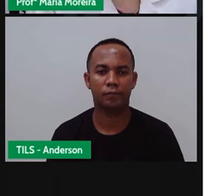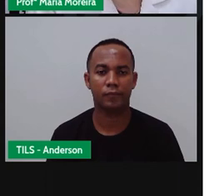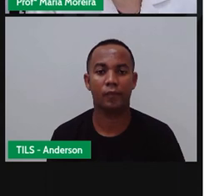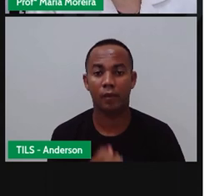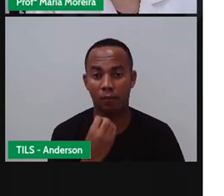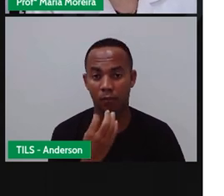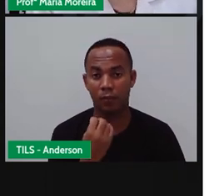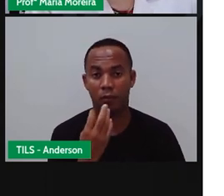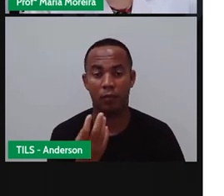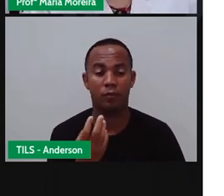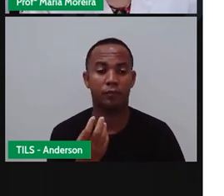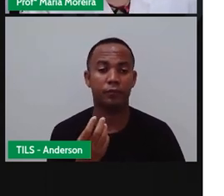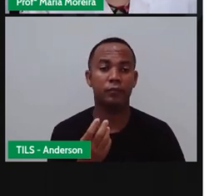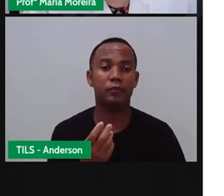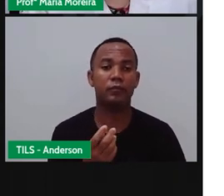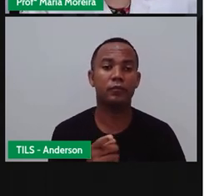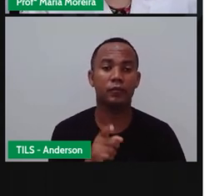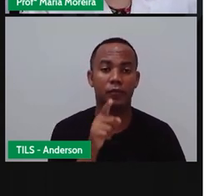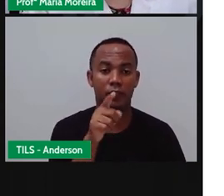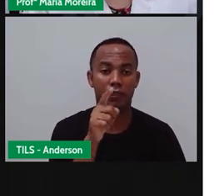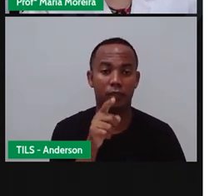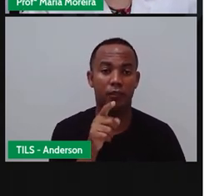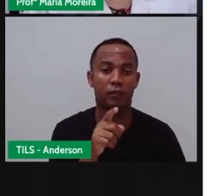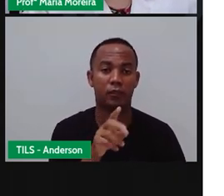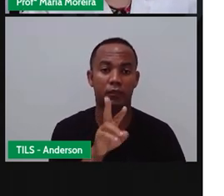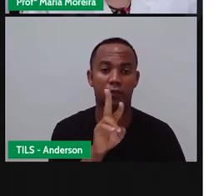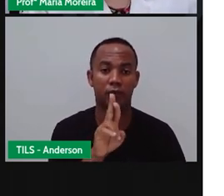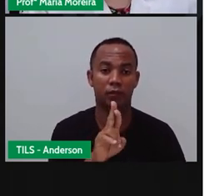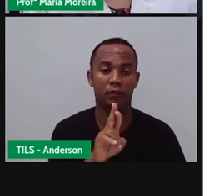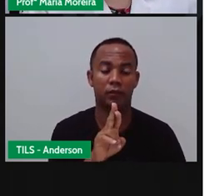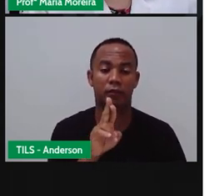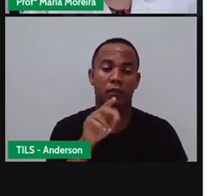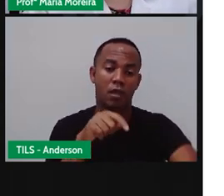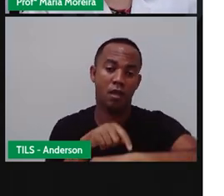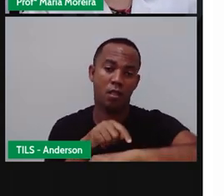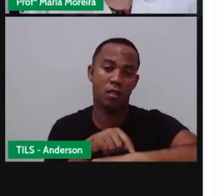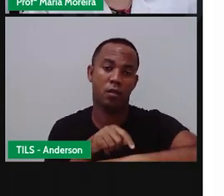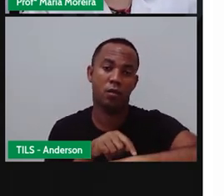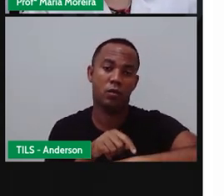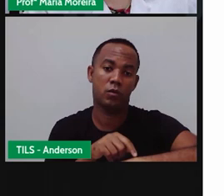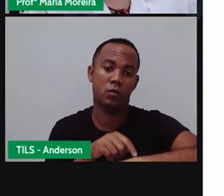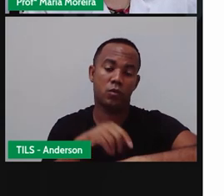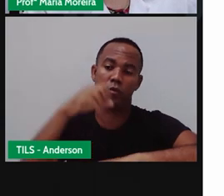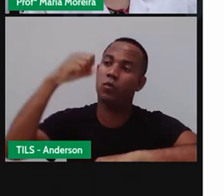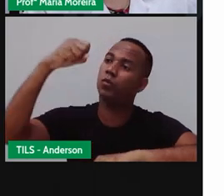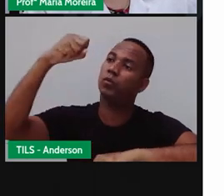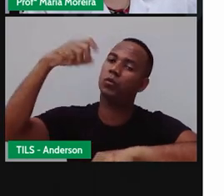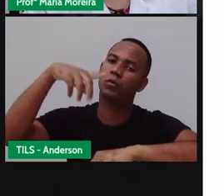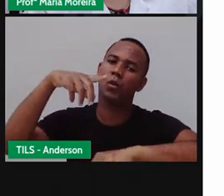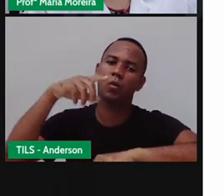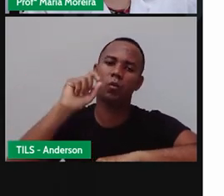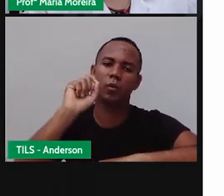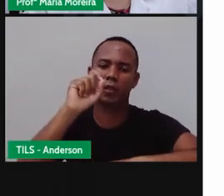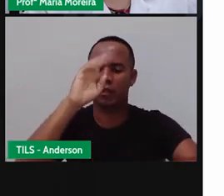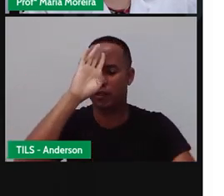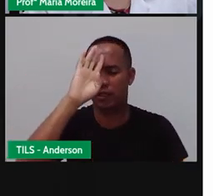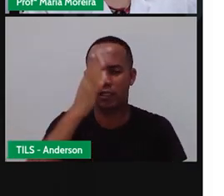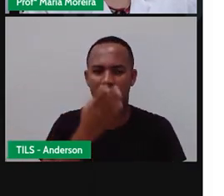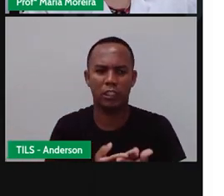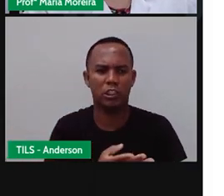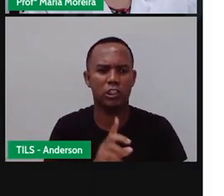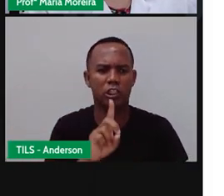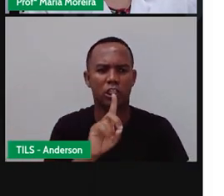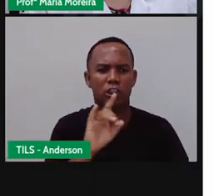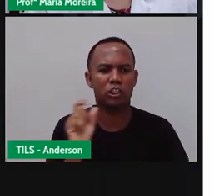Bom, relógio de sol. Acredita-se, né? Que a primeira forma de noção de marcação do tempo, do dia,